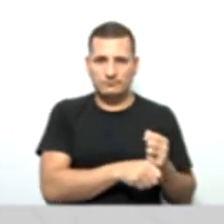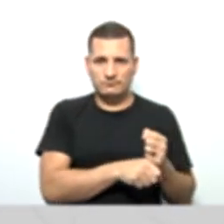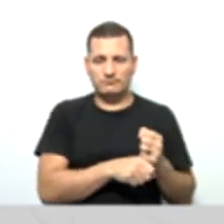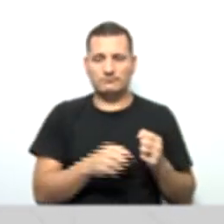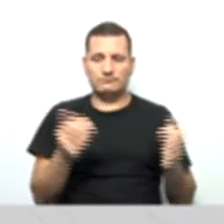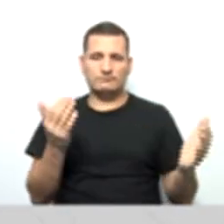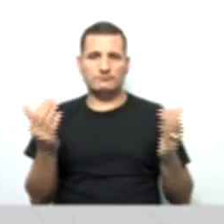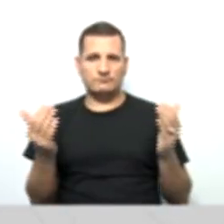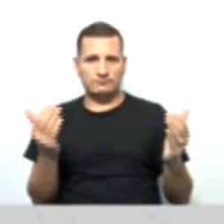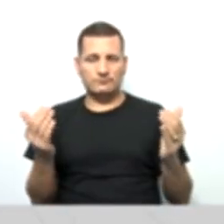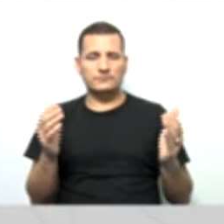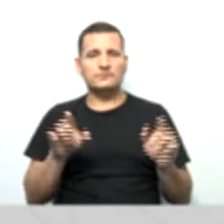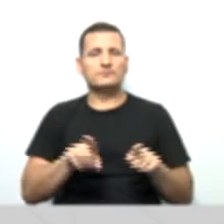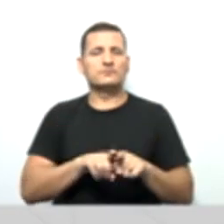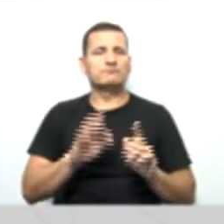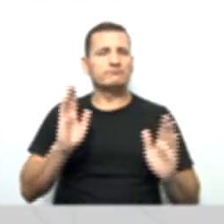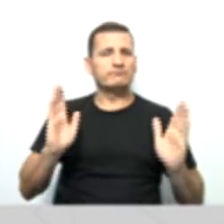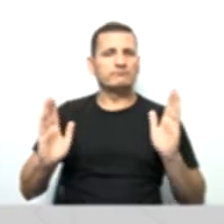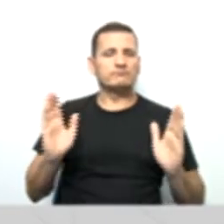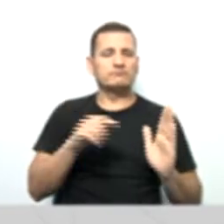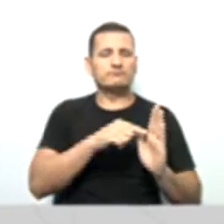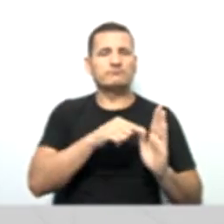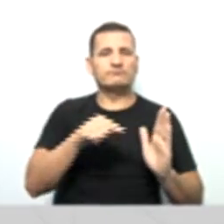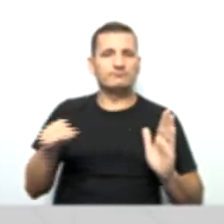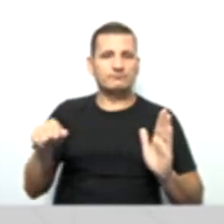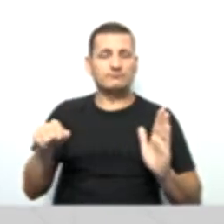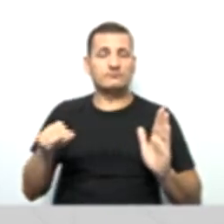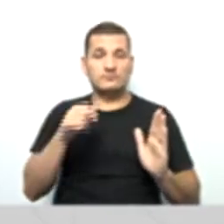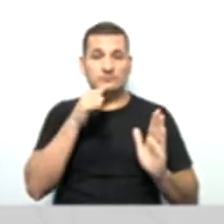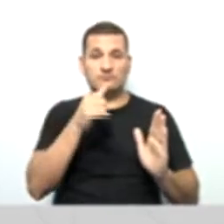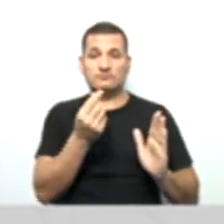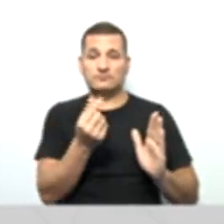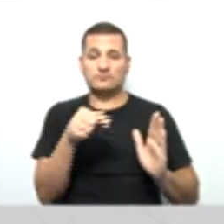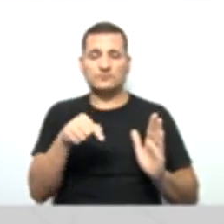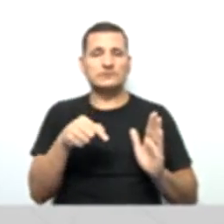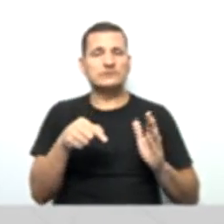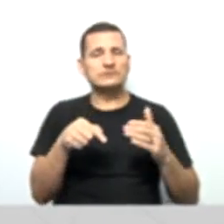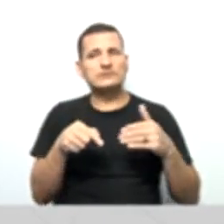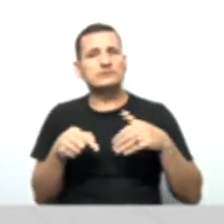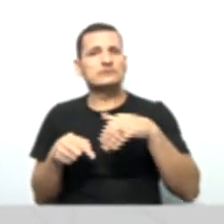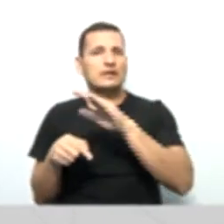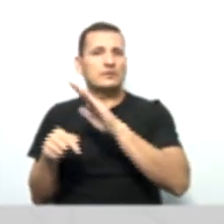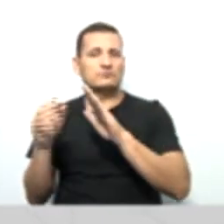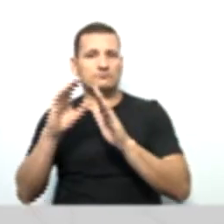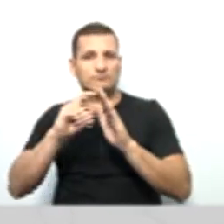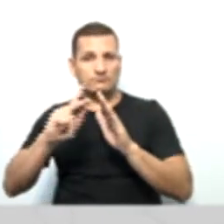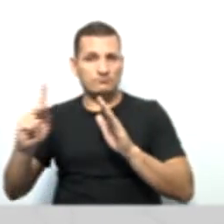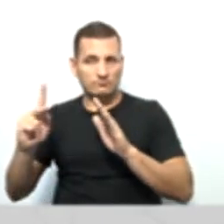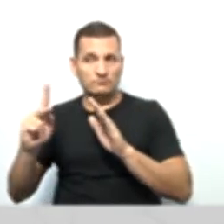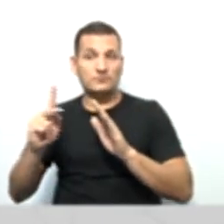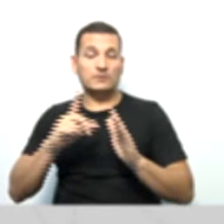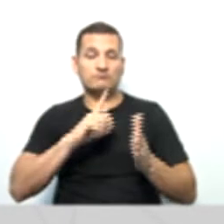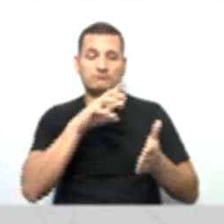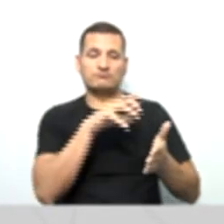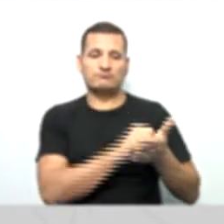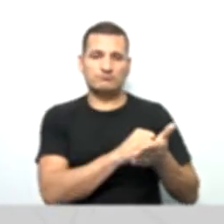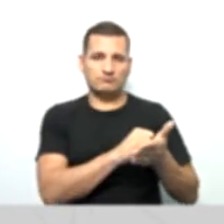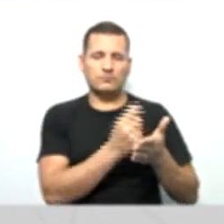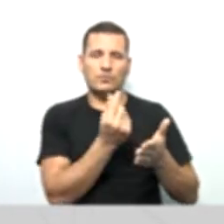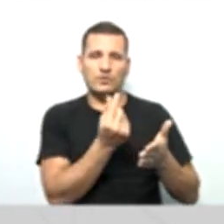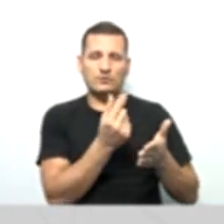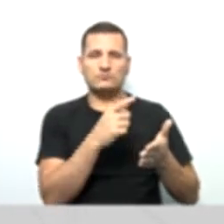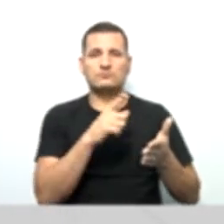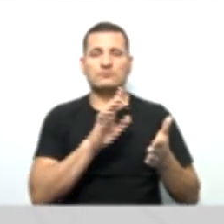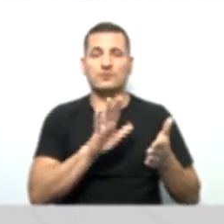determinada data, né? Então, se esse valor saiu da cooperativa, ele foi contabilizado, né? Então, ele